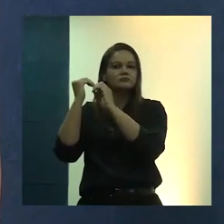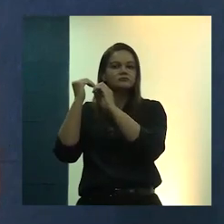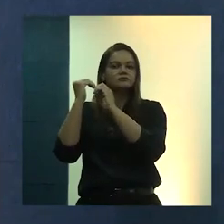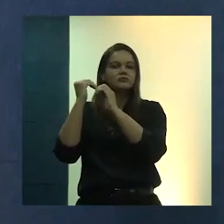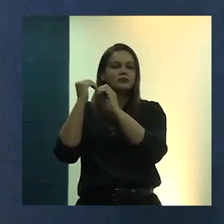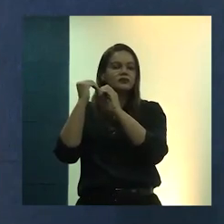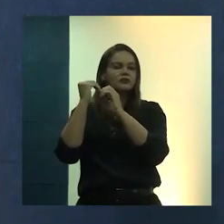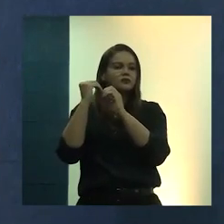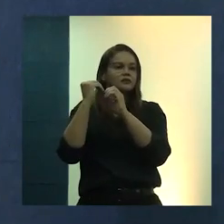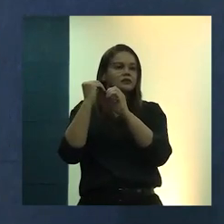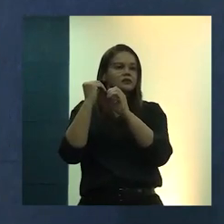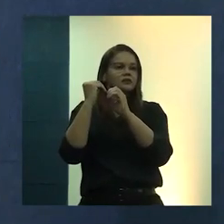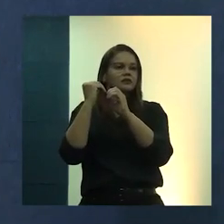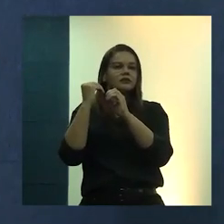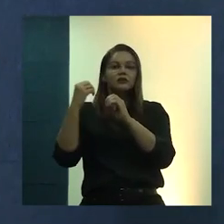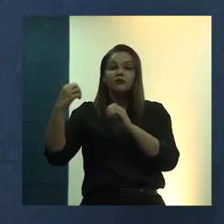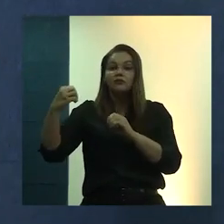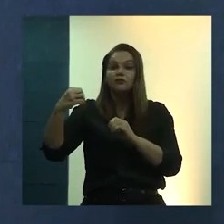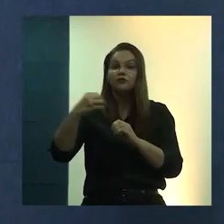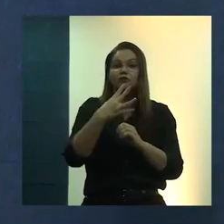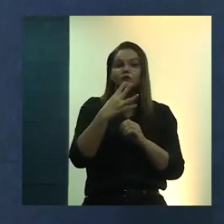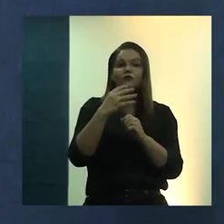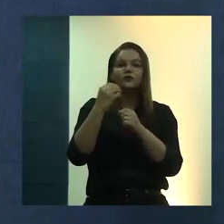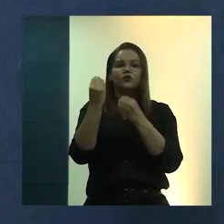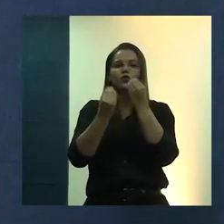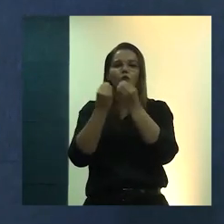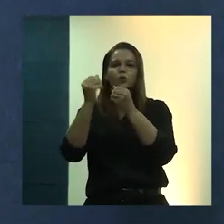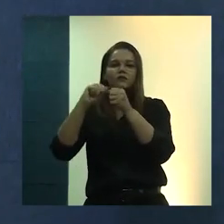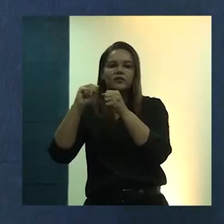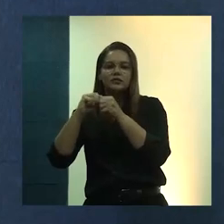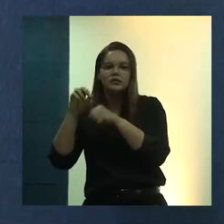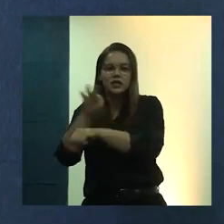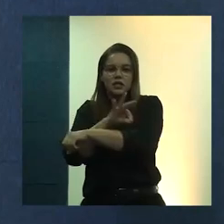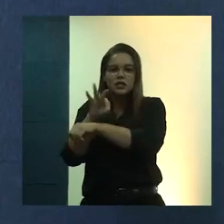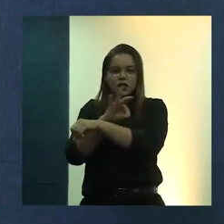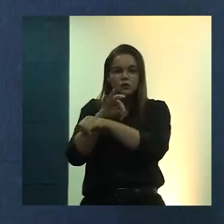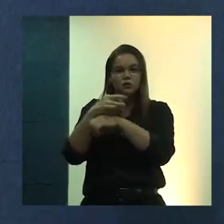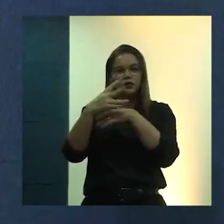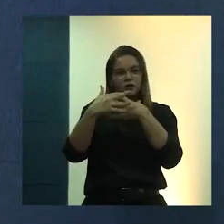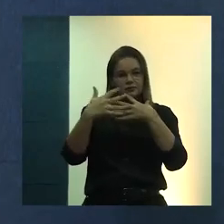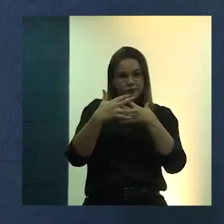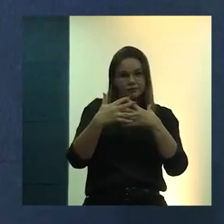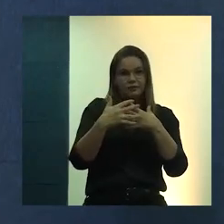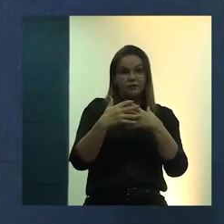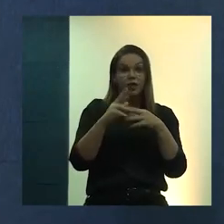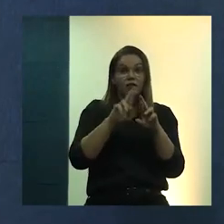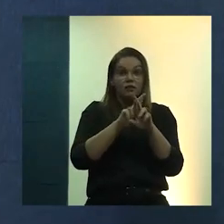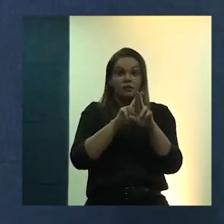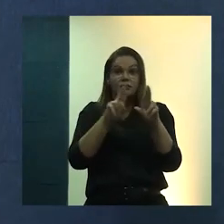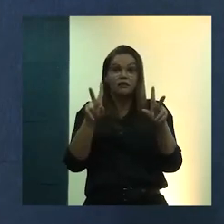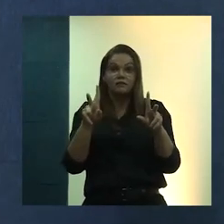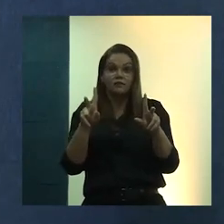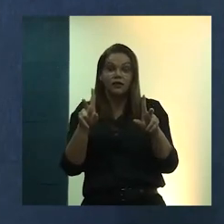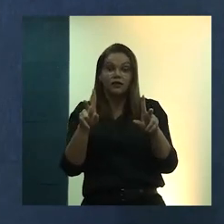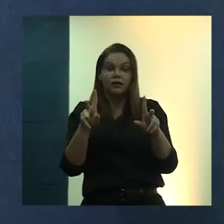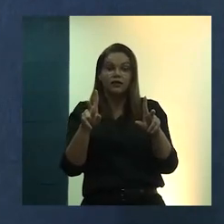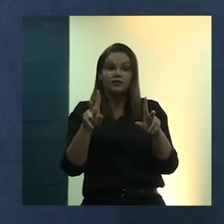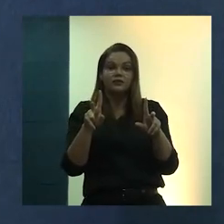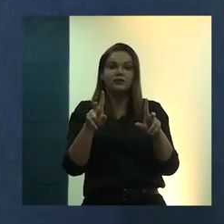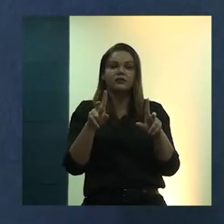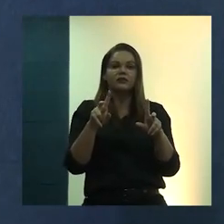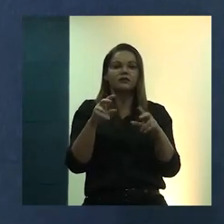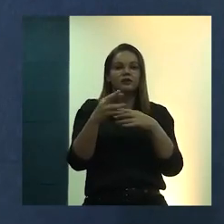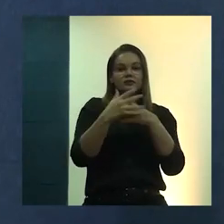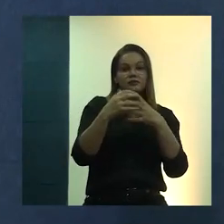de nova forma de ação de arquitetura e urbanismo na cidade. Diferentemente do que foi a cidade industrial,